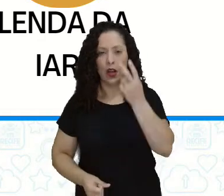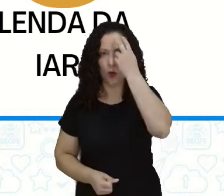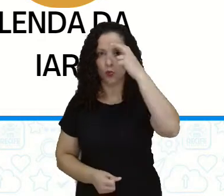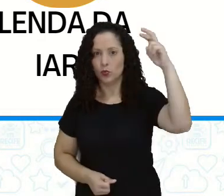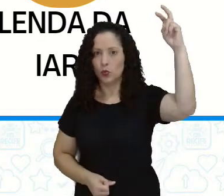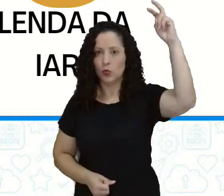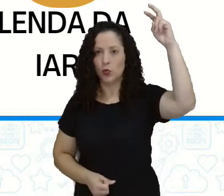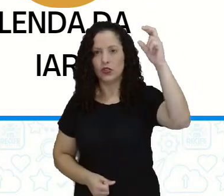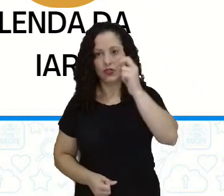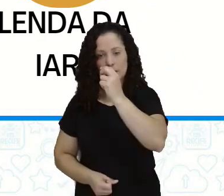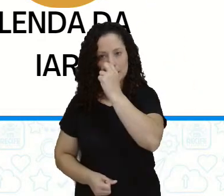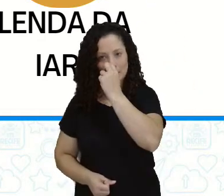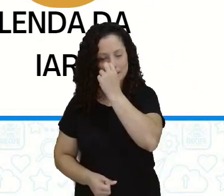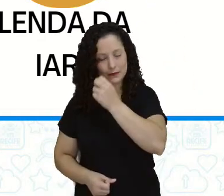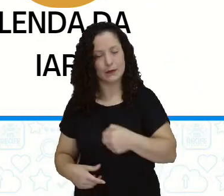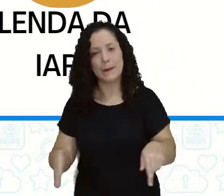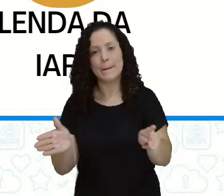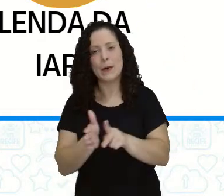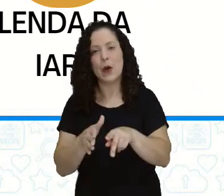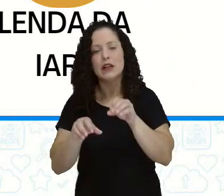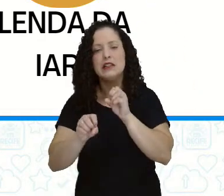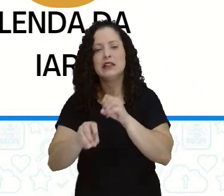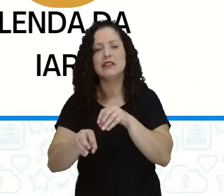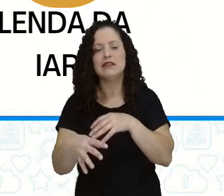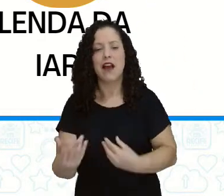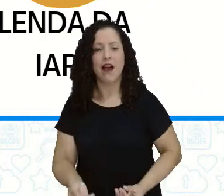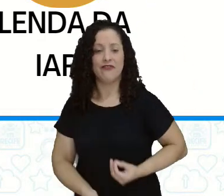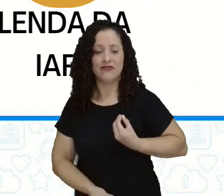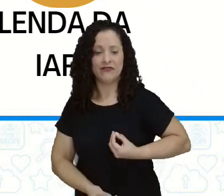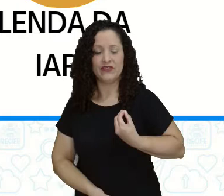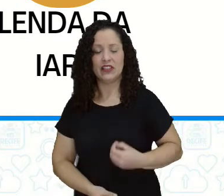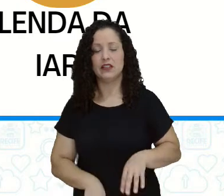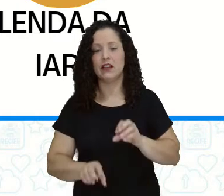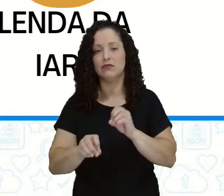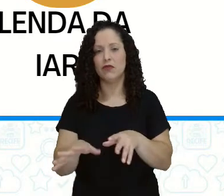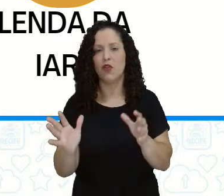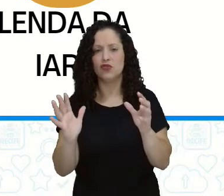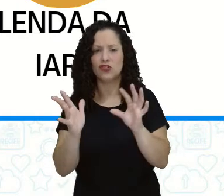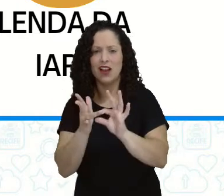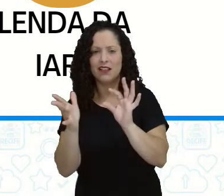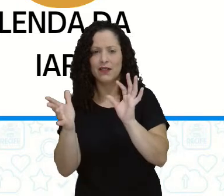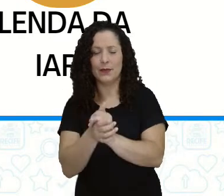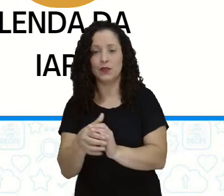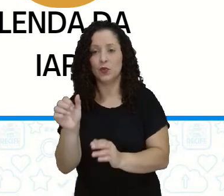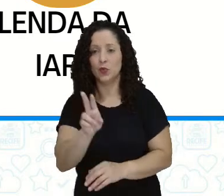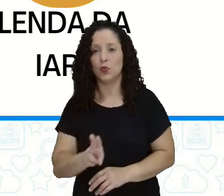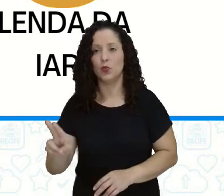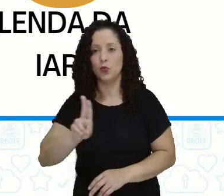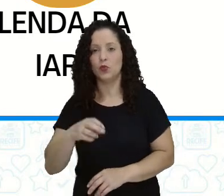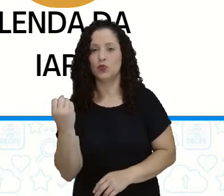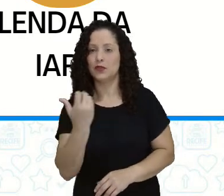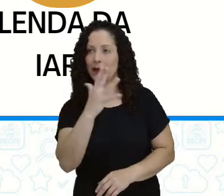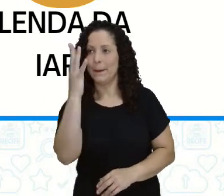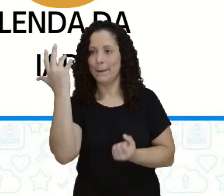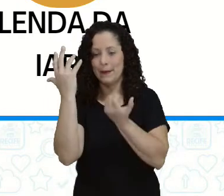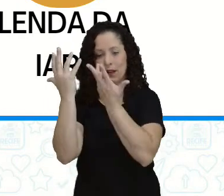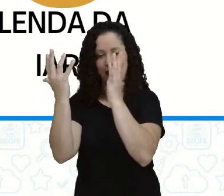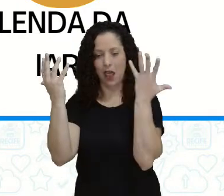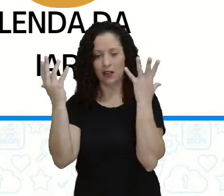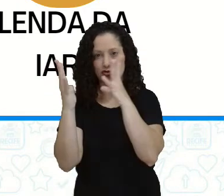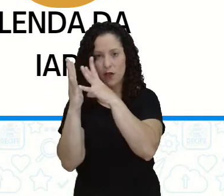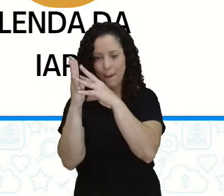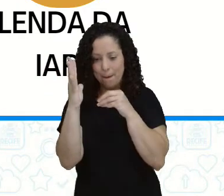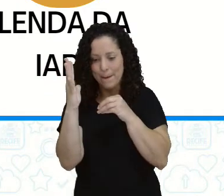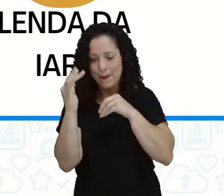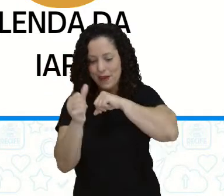sobrenatural orientam a vida, os casamentos, o uso de plantas, na cura de doenças,